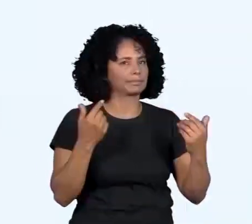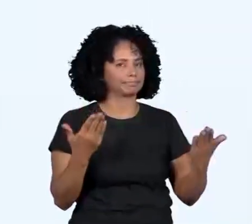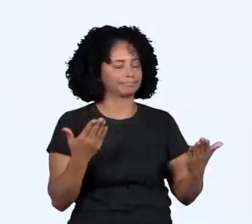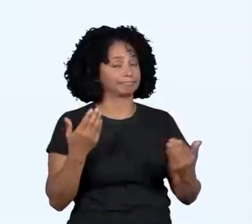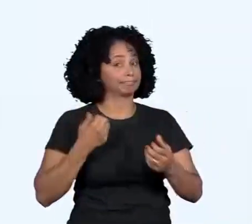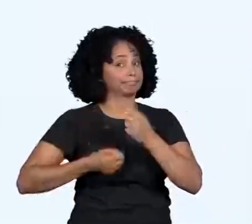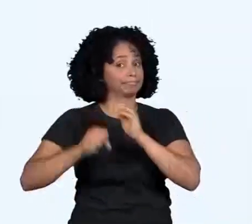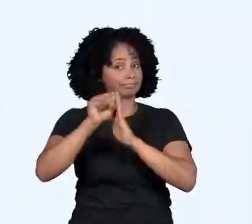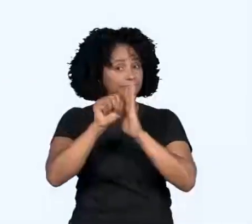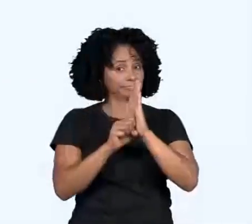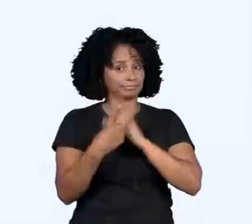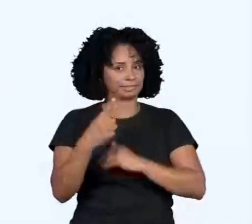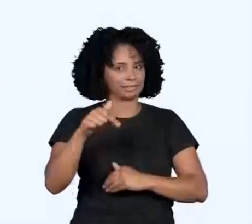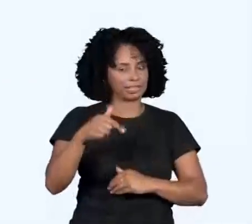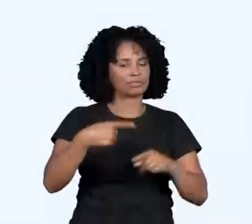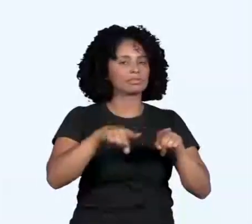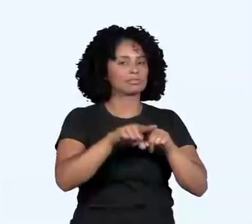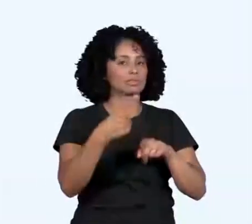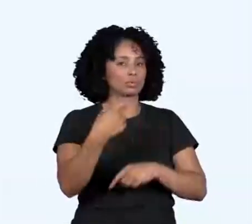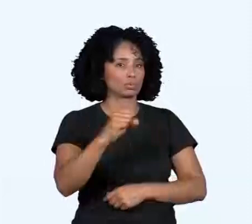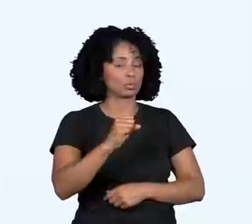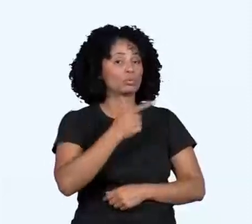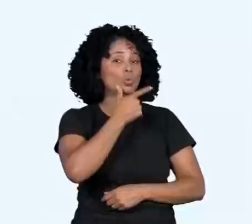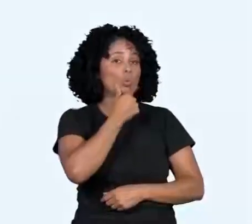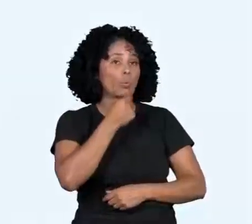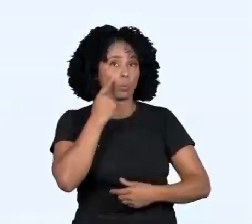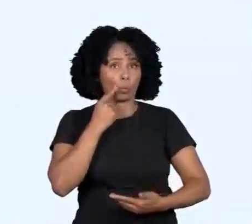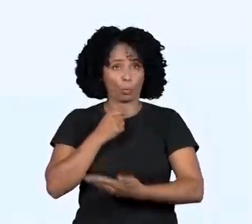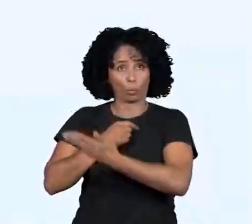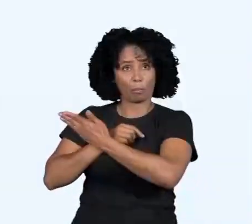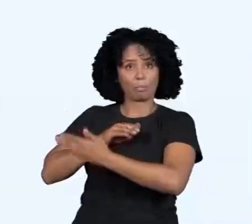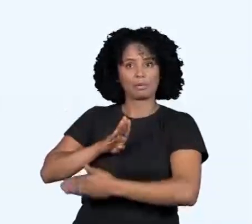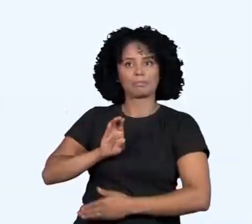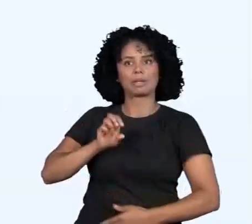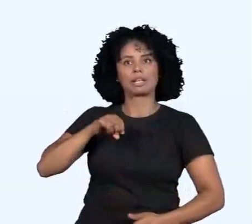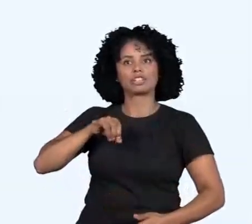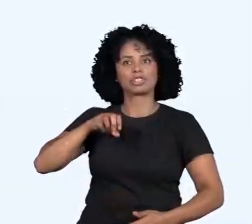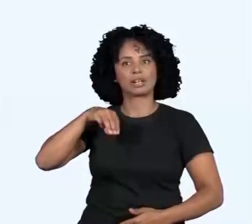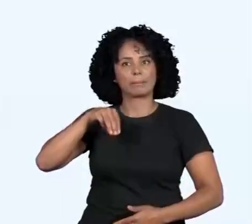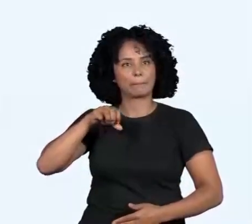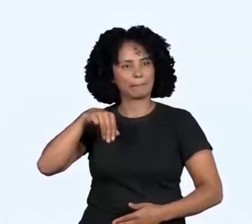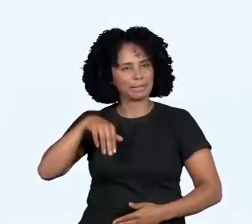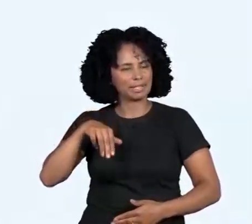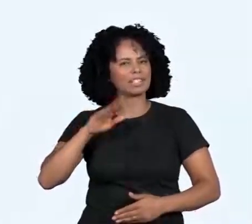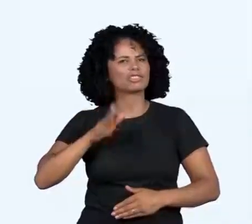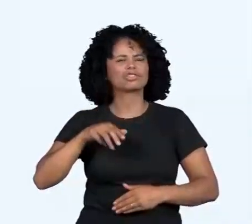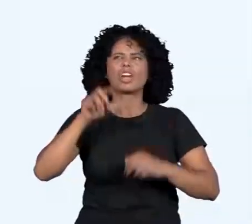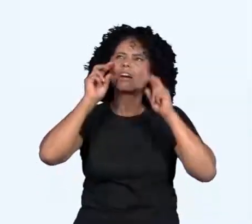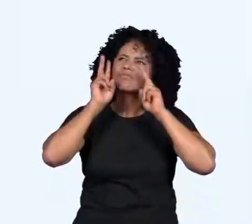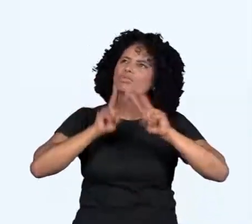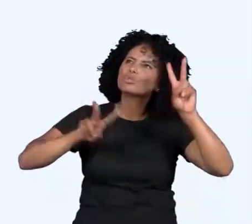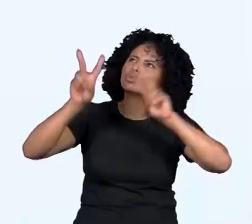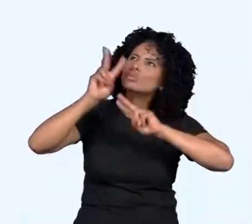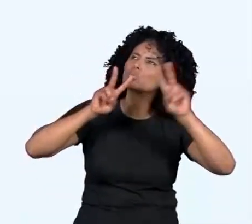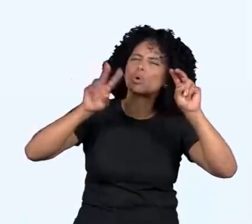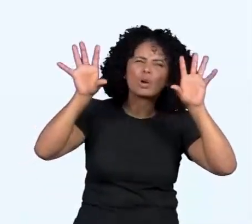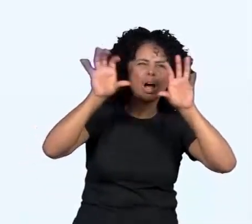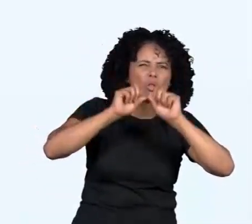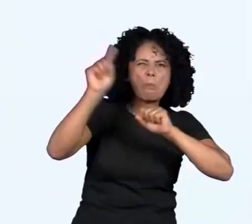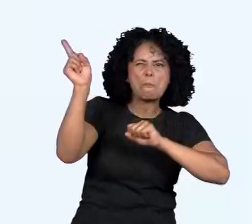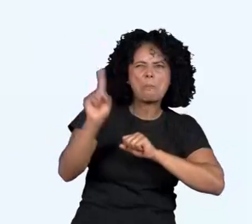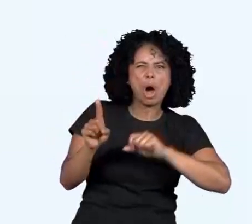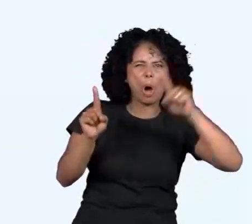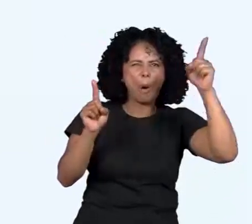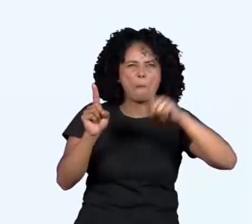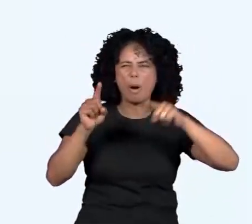XVII e XVIII, o físico americano Benjamin Franklin observou o céu em noites de tempestade e descobriu que os